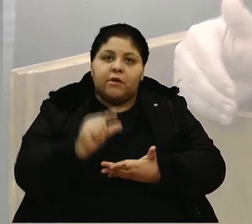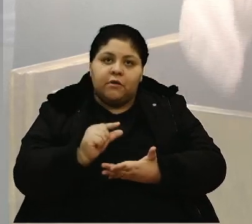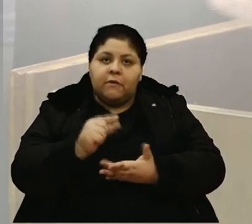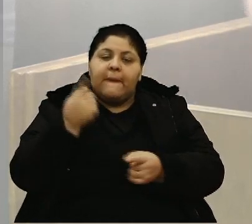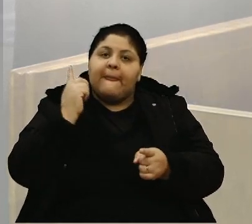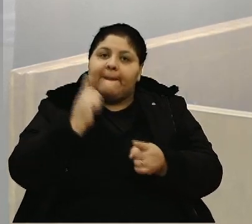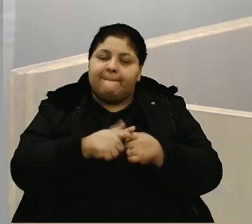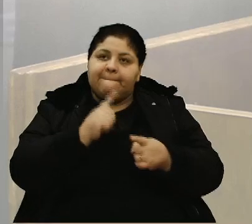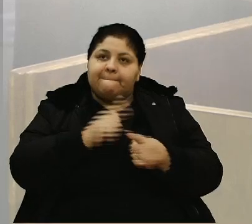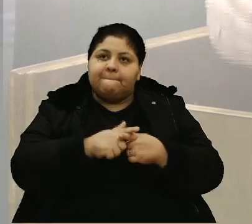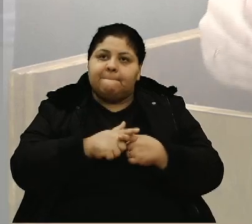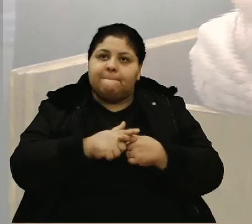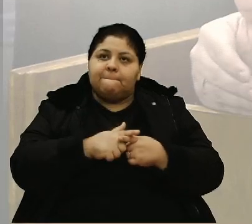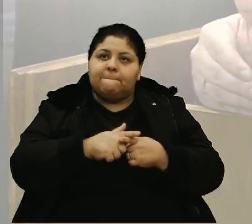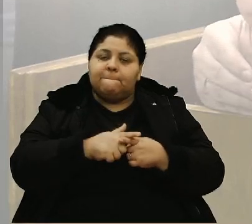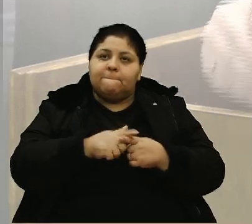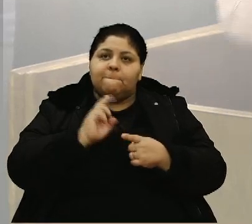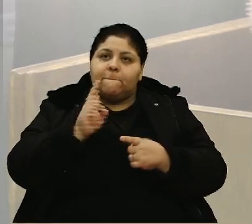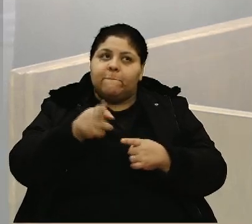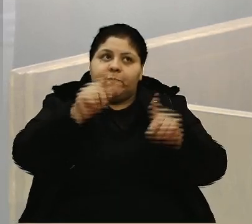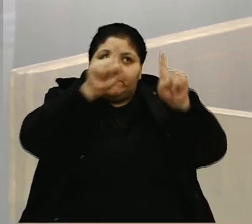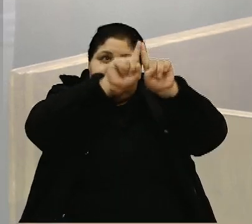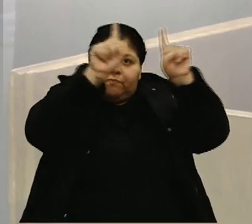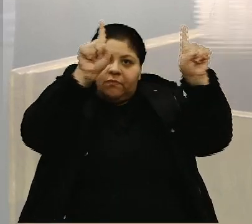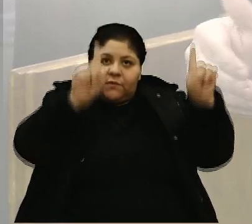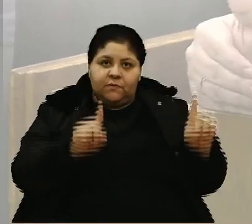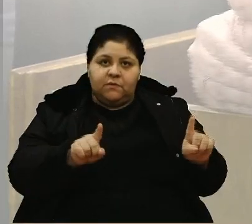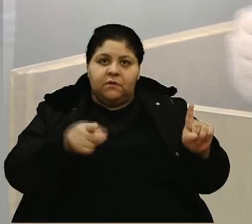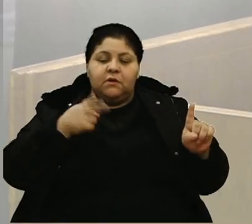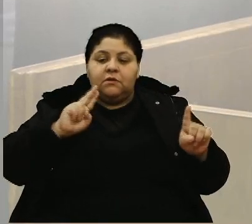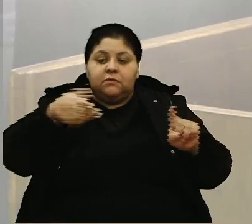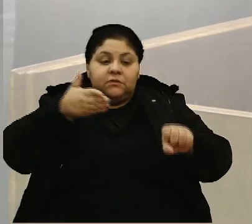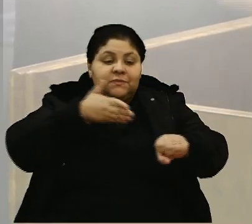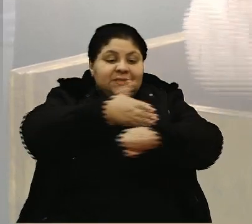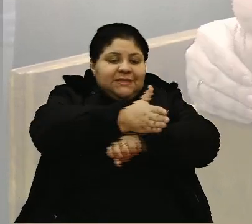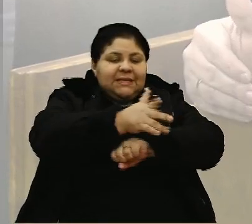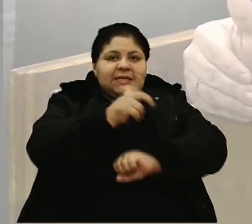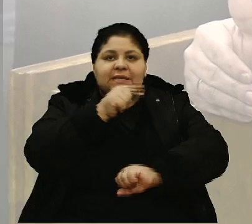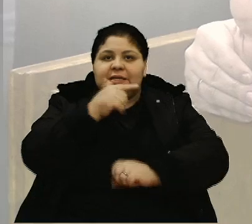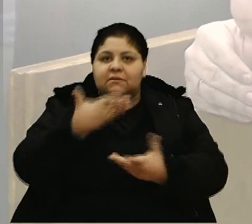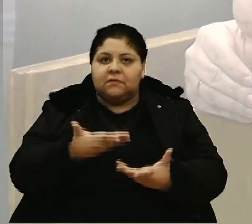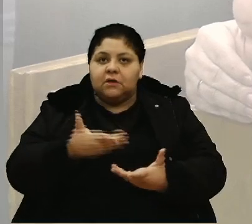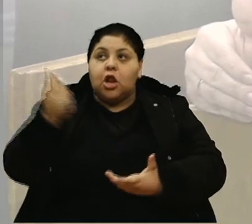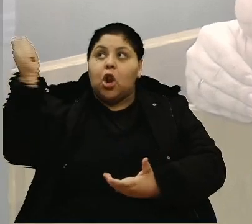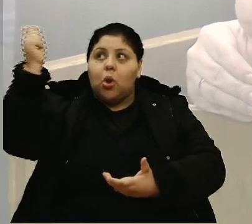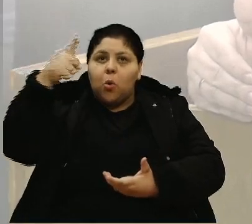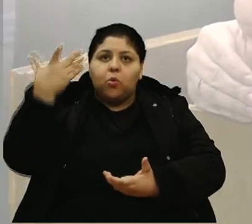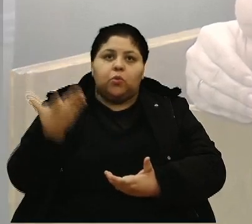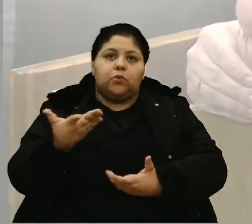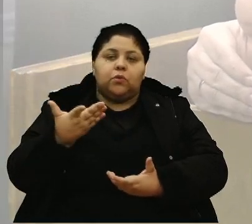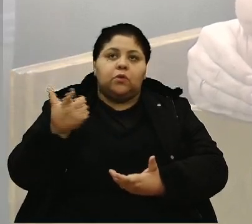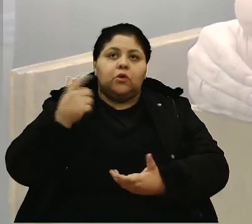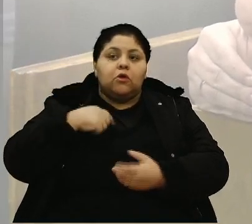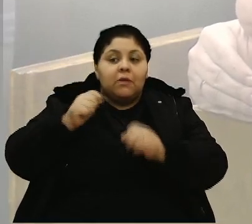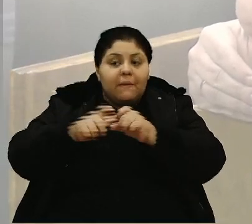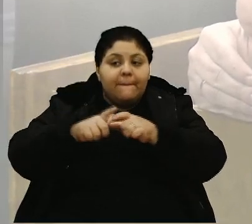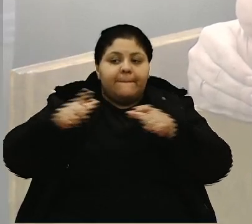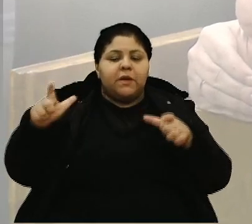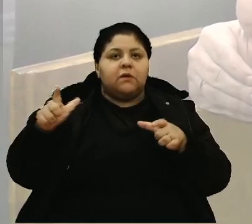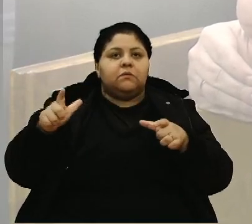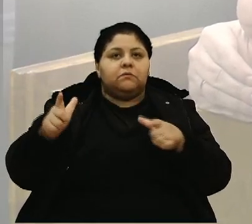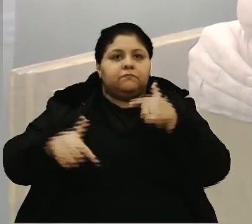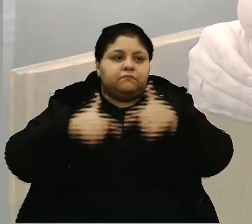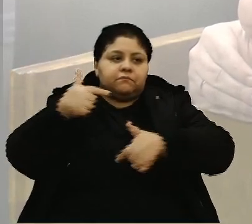Porque ela fica com o mesmo corpo diretivo, ela fica com a mesma entrada de água, com a mesma entrada de luz, e amplia para o